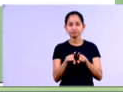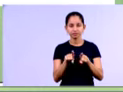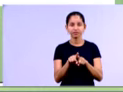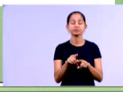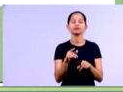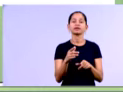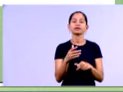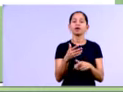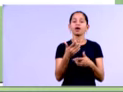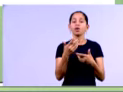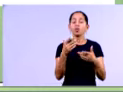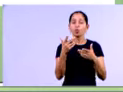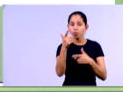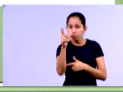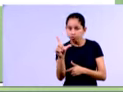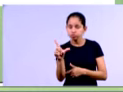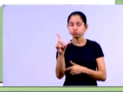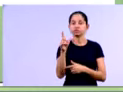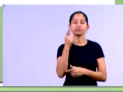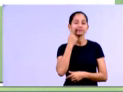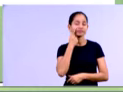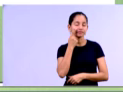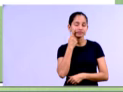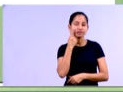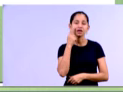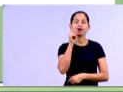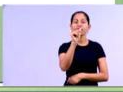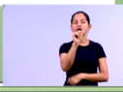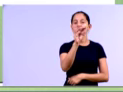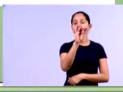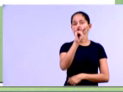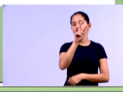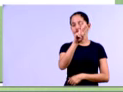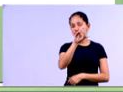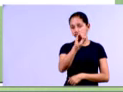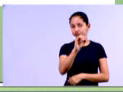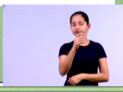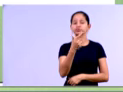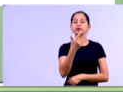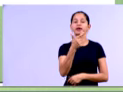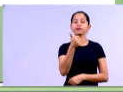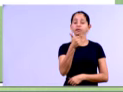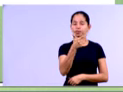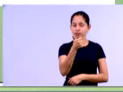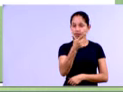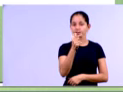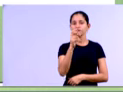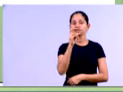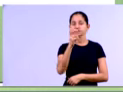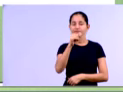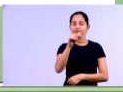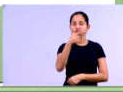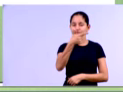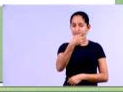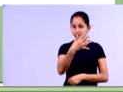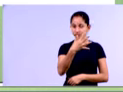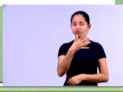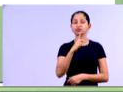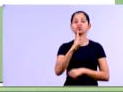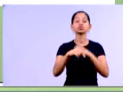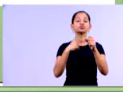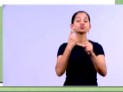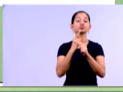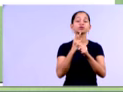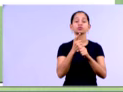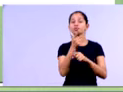2,65% do total do ativo. E em 2012, 5,24%. Ou seja, de um ano para